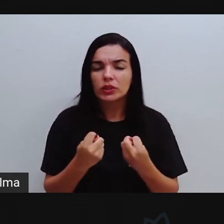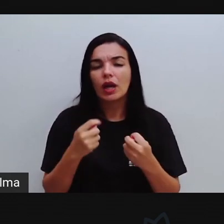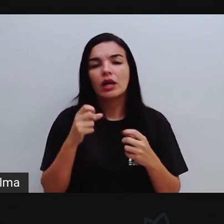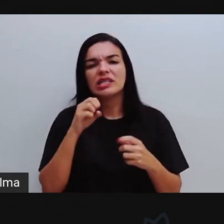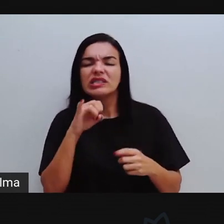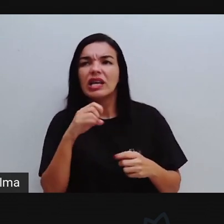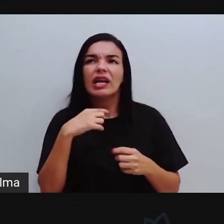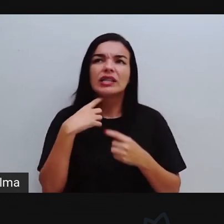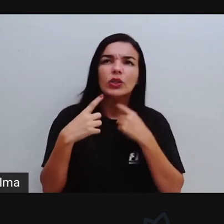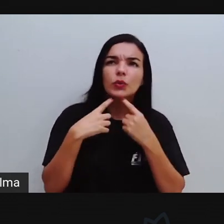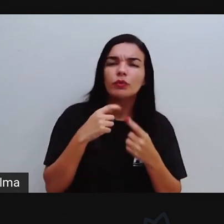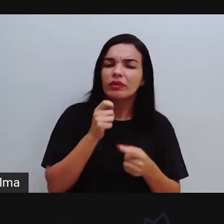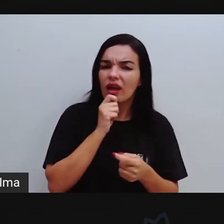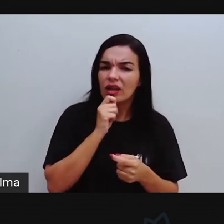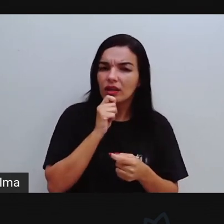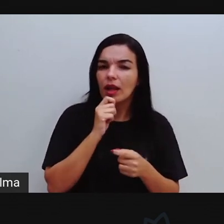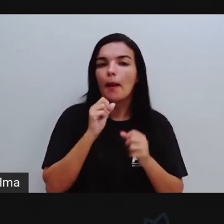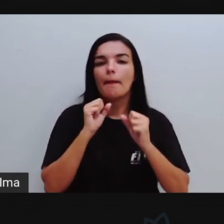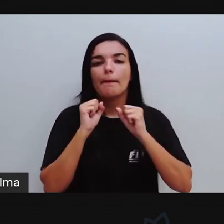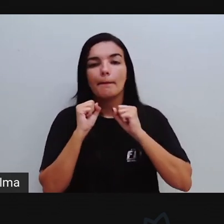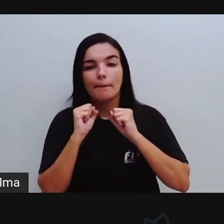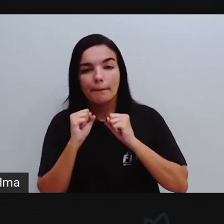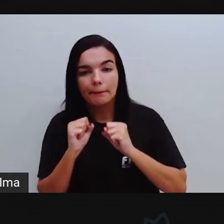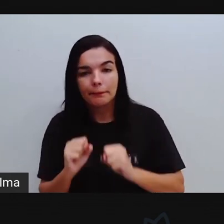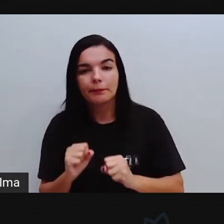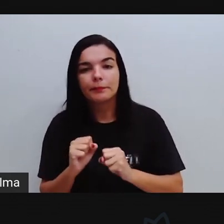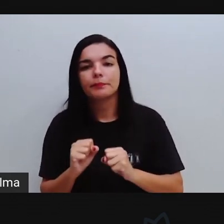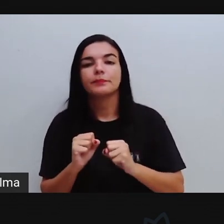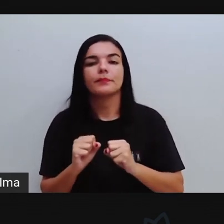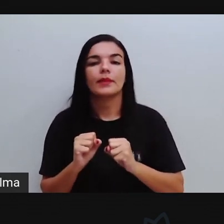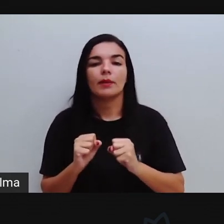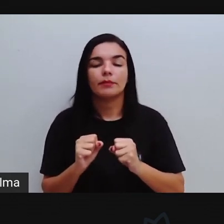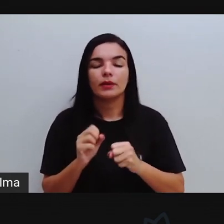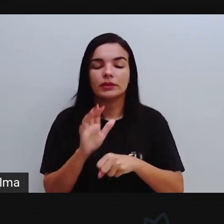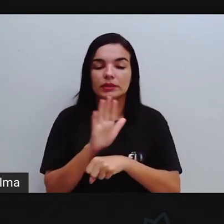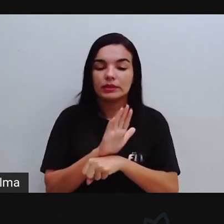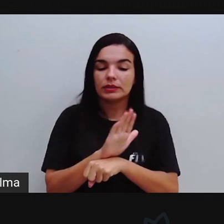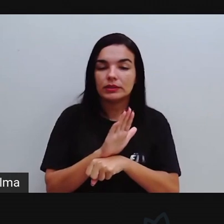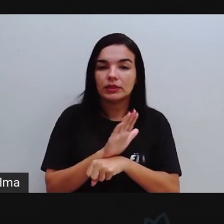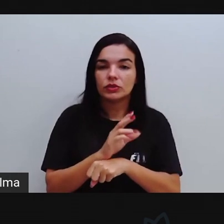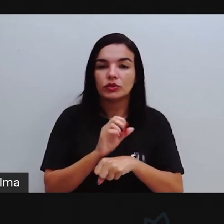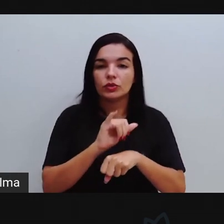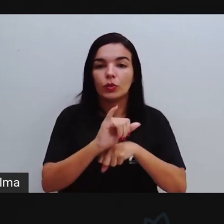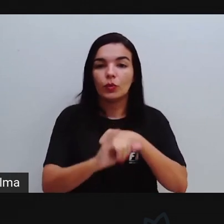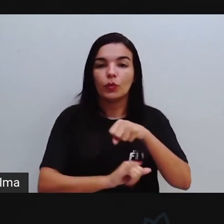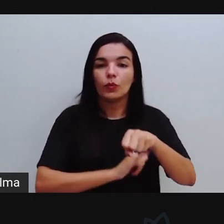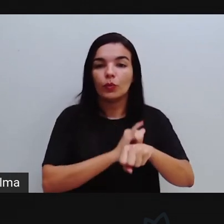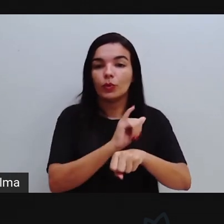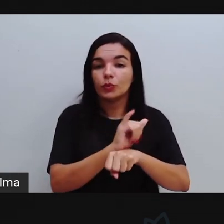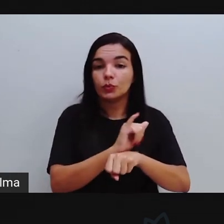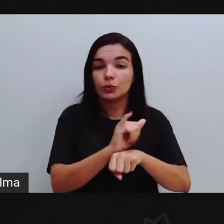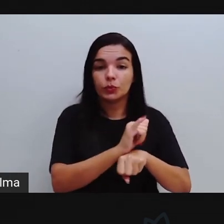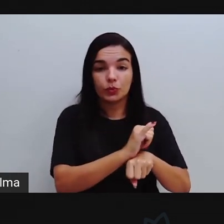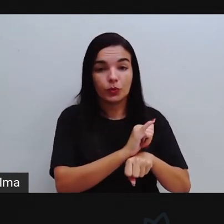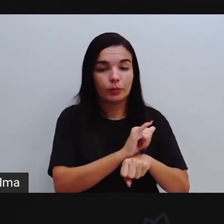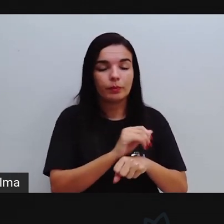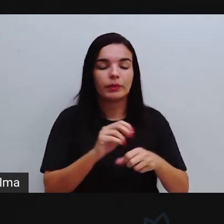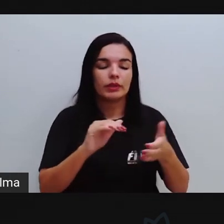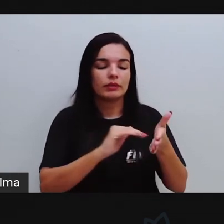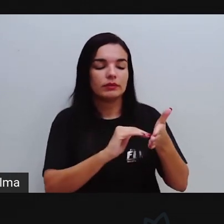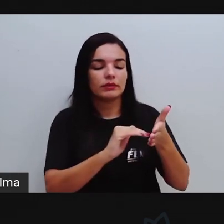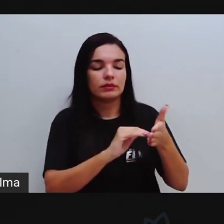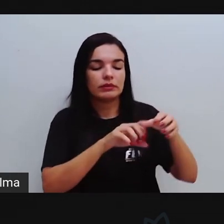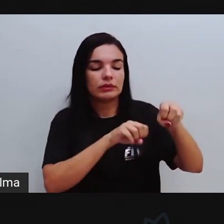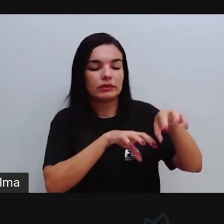assistiu e ainda está com uma dúvida, gostaria de assistir novamente, vocês podem fazer isso. Basta acessar o nosso canal do YouTube, o